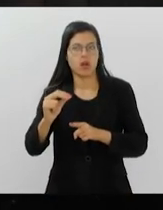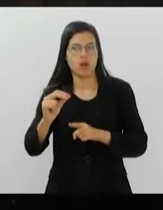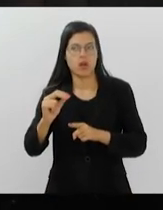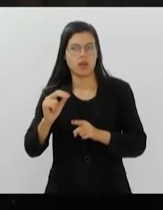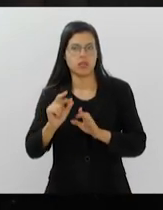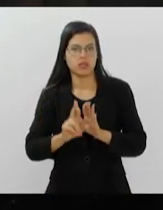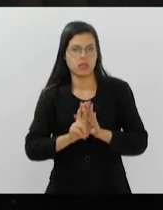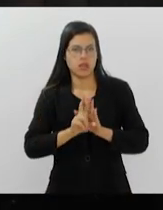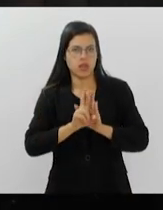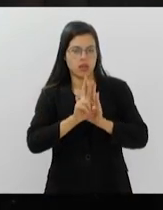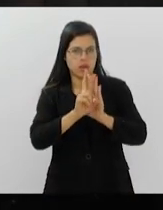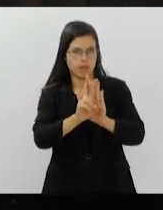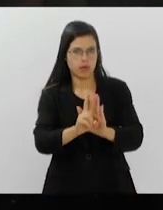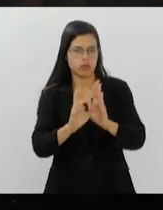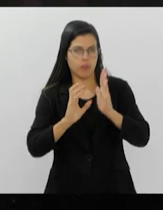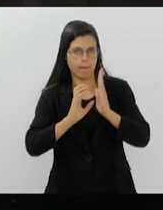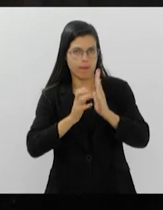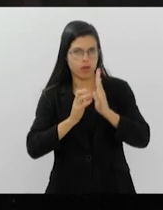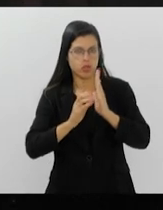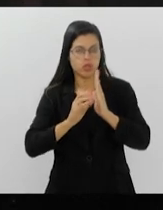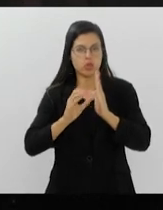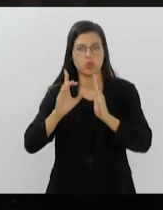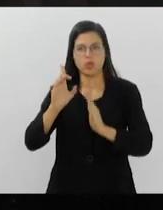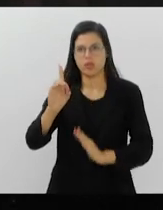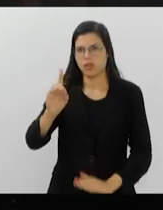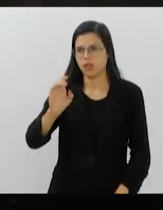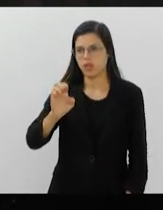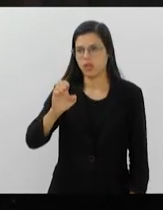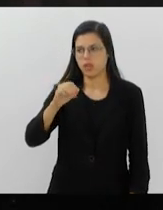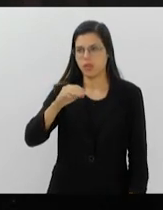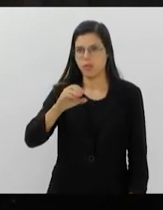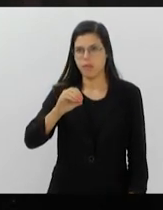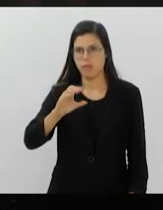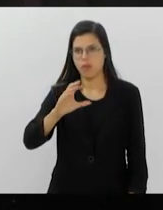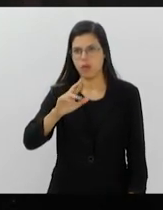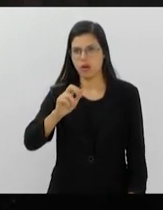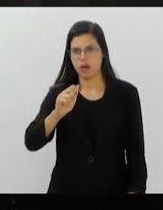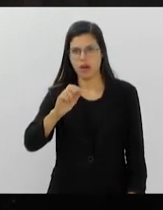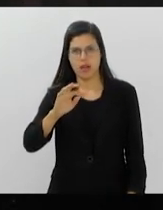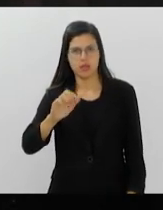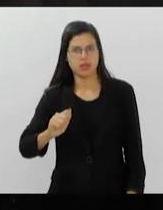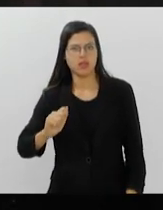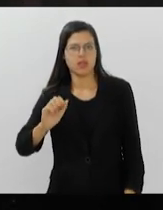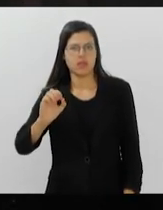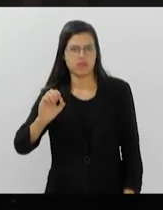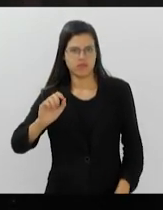representante do Partido Democrata, Câmara Arris.